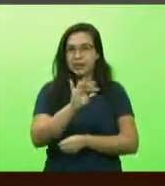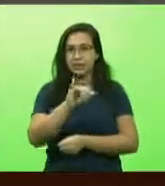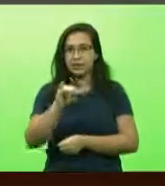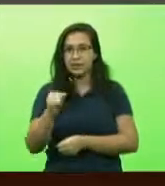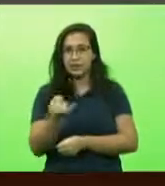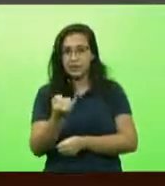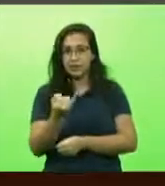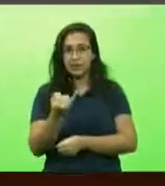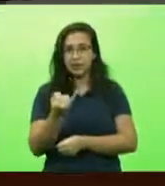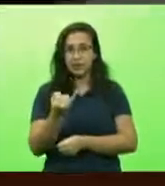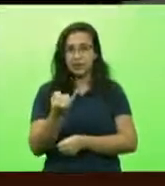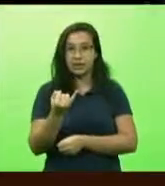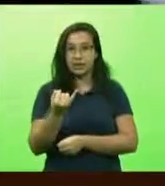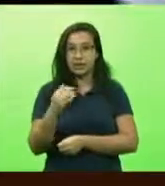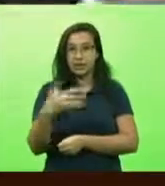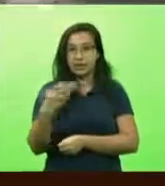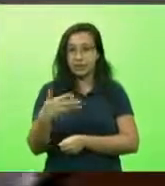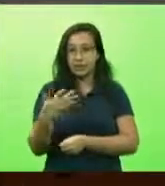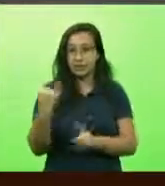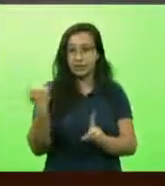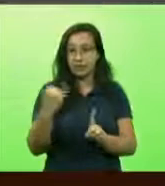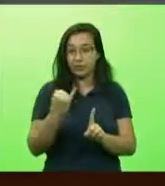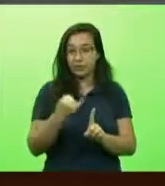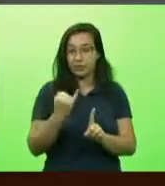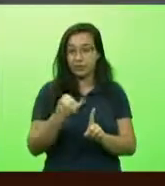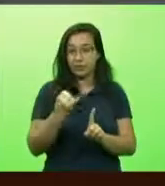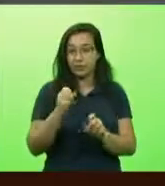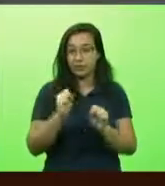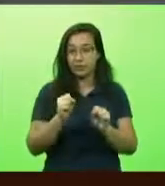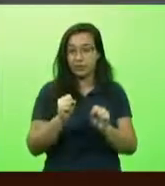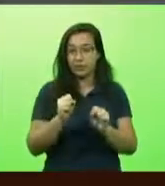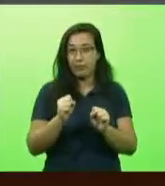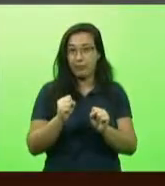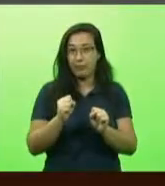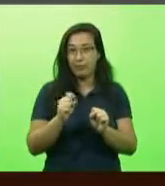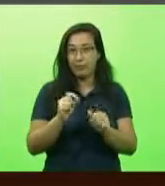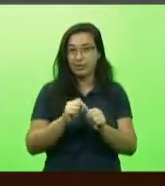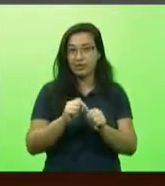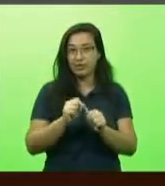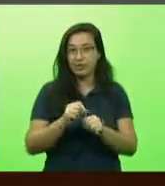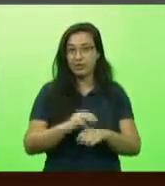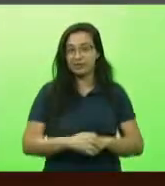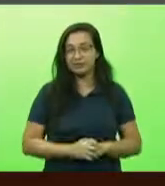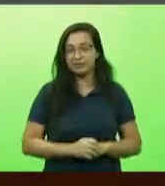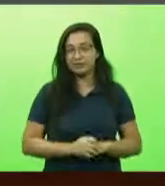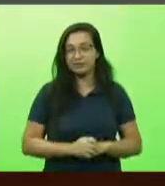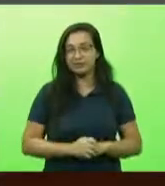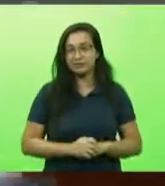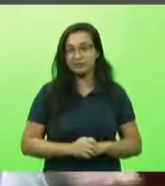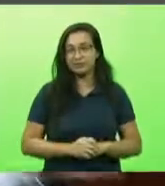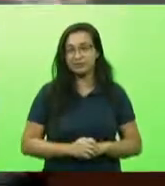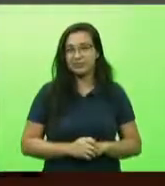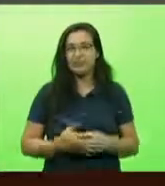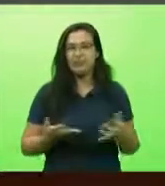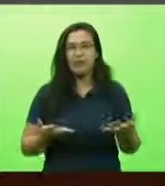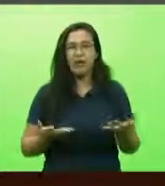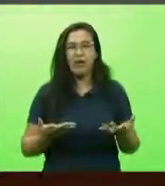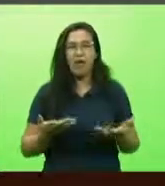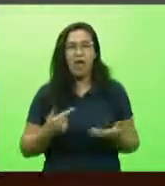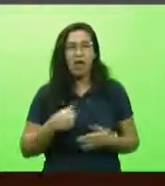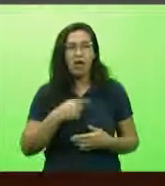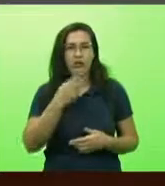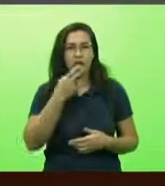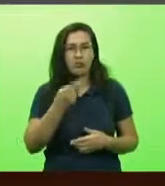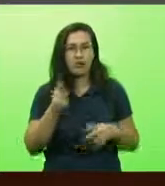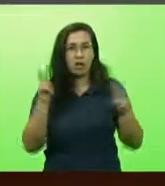talvez um profeta que venha fazer. Mas não é isso, a minha fala, porque essa eu estou fazendo um preâmbulo